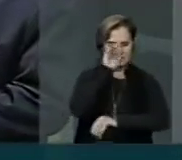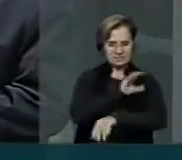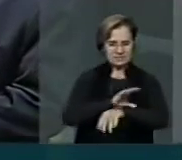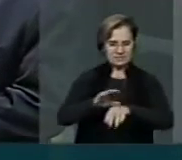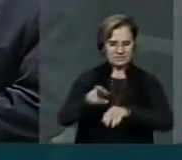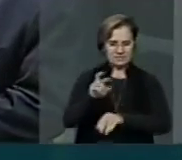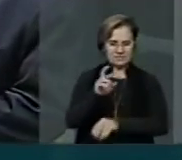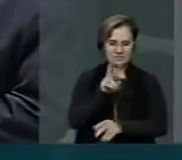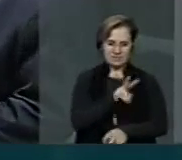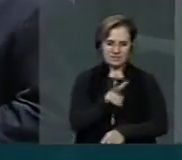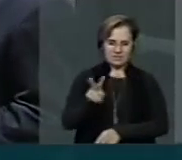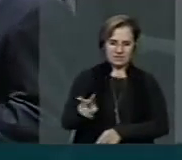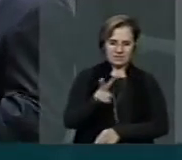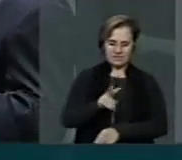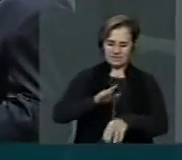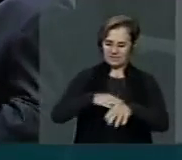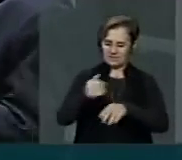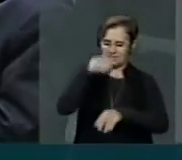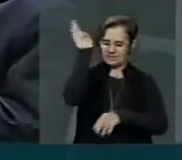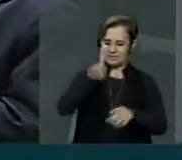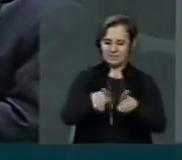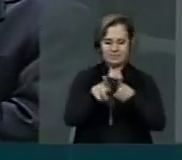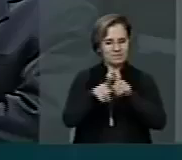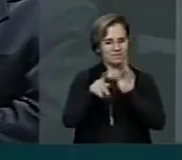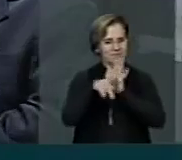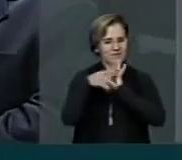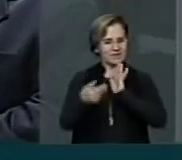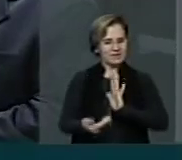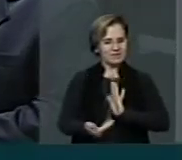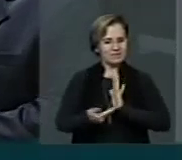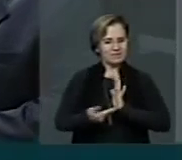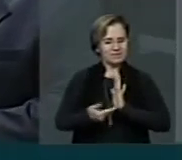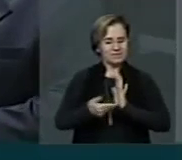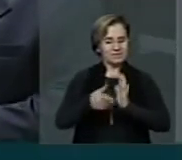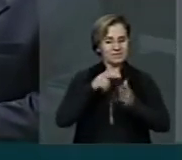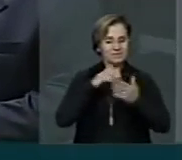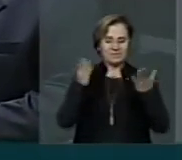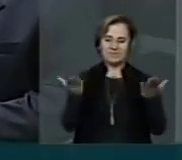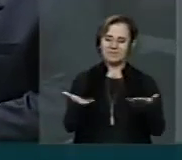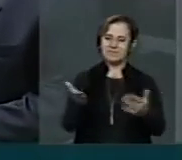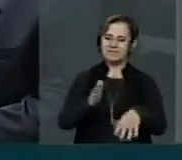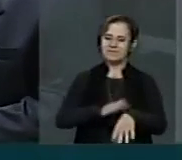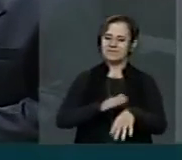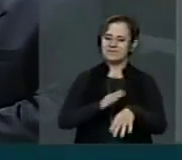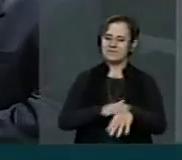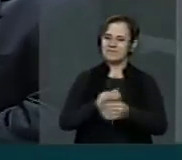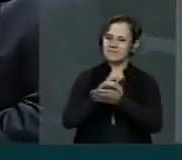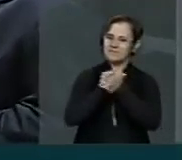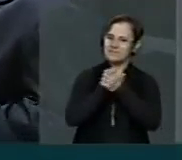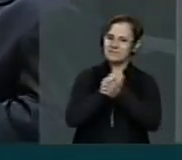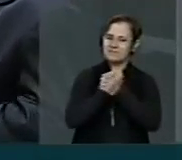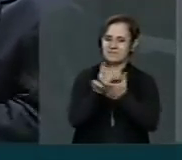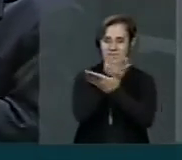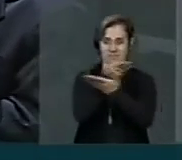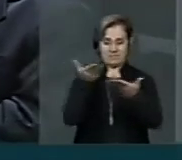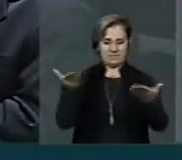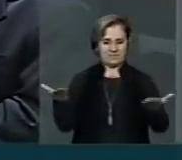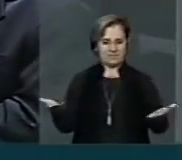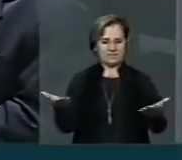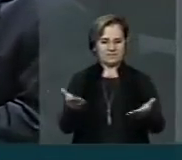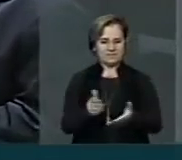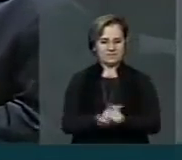como para a própria Câmara dos Deputados, queria neste momento saudar a mesa,